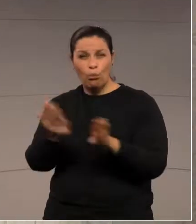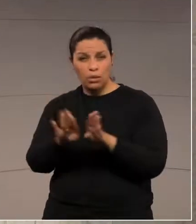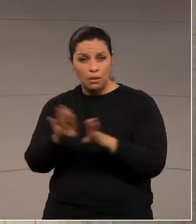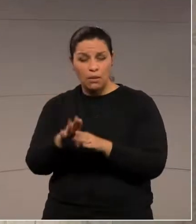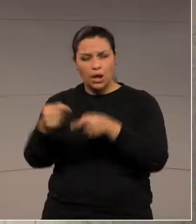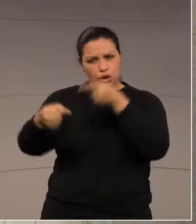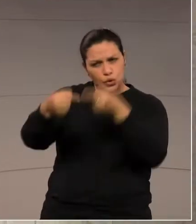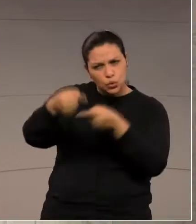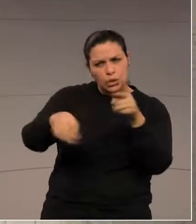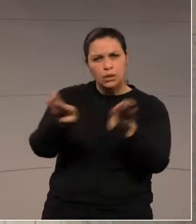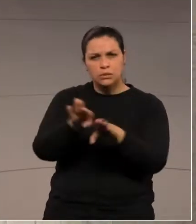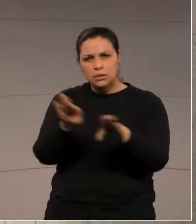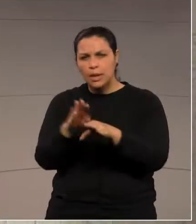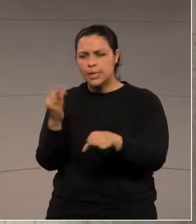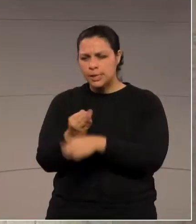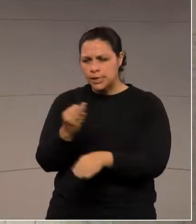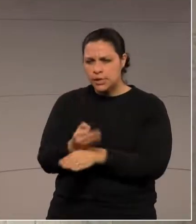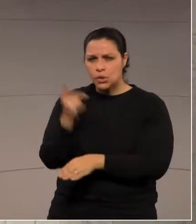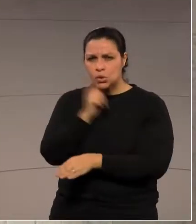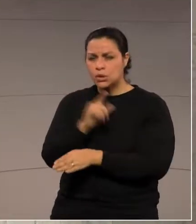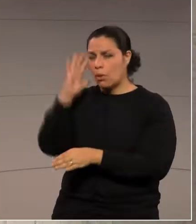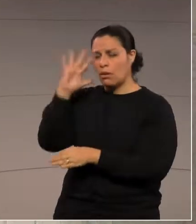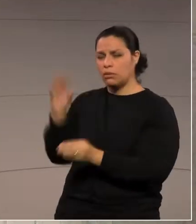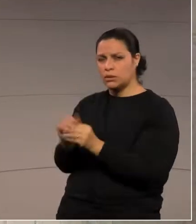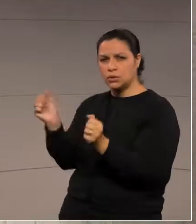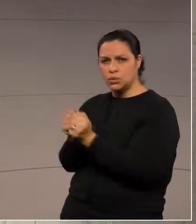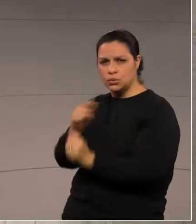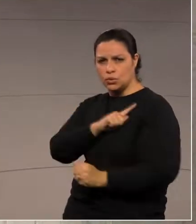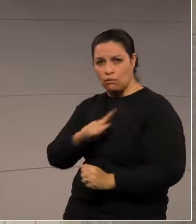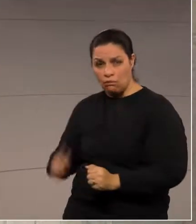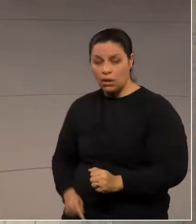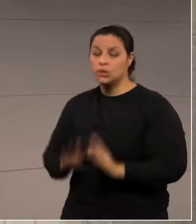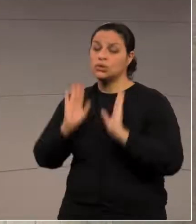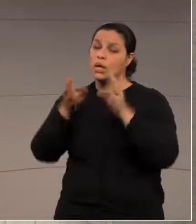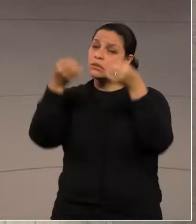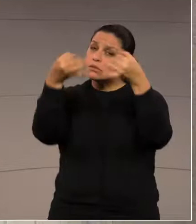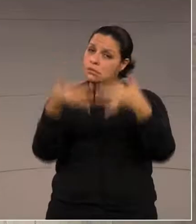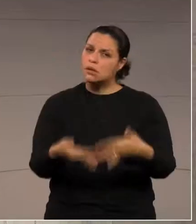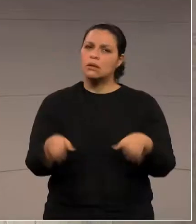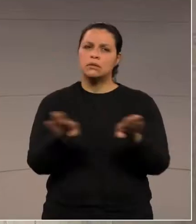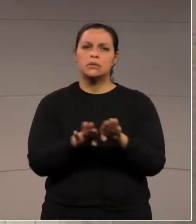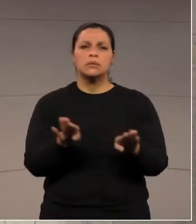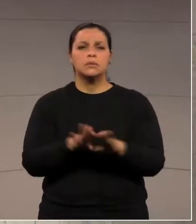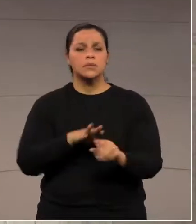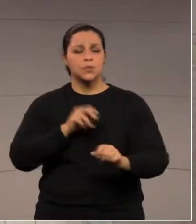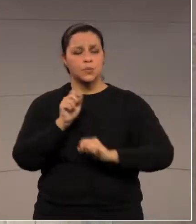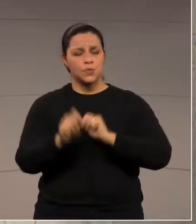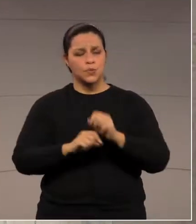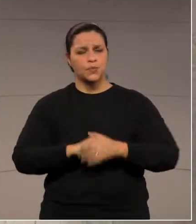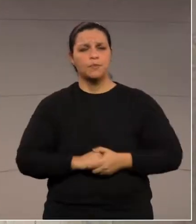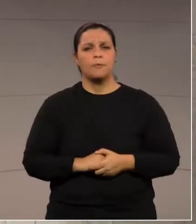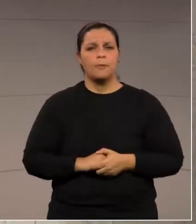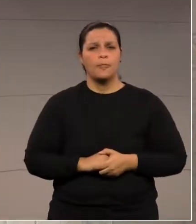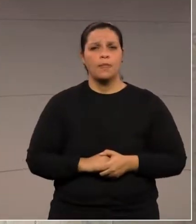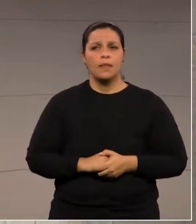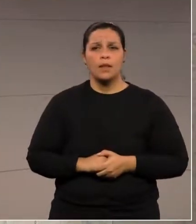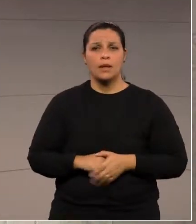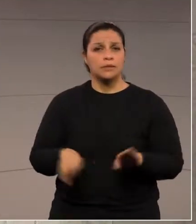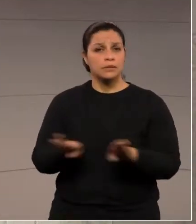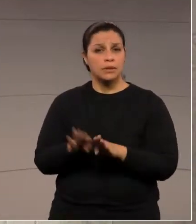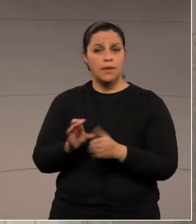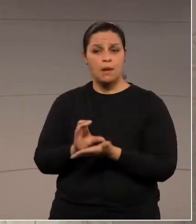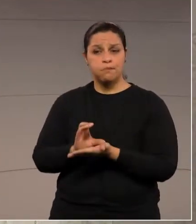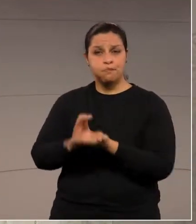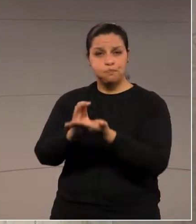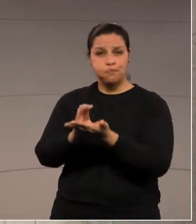com discussão, esse entendimento com o governo. Já falamos aqui de não se aplicar mais